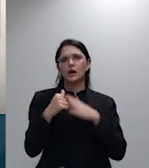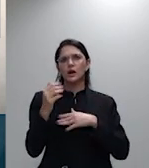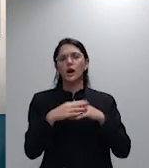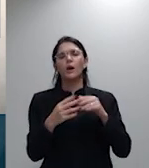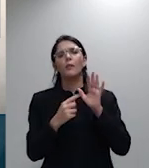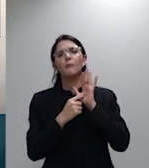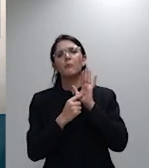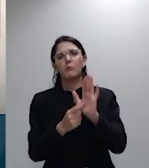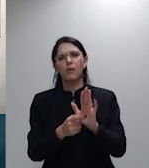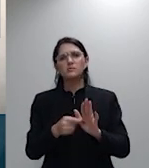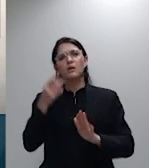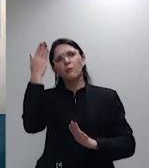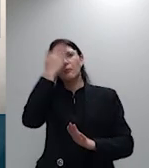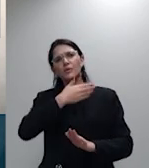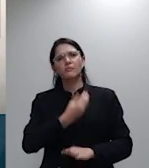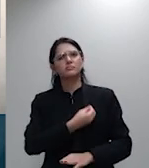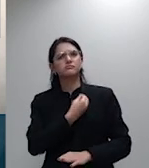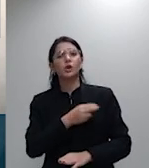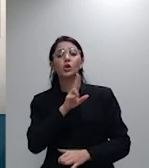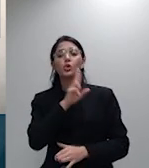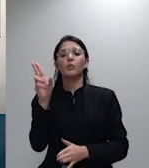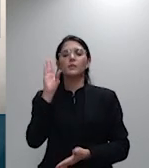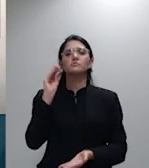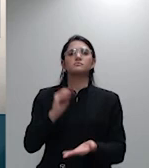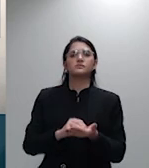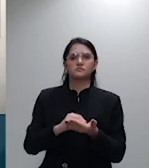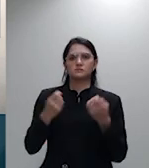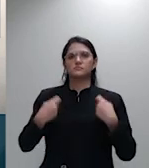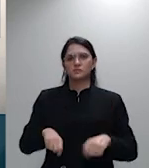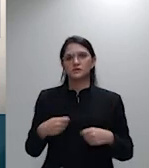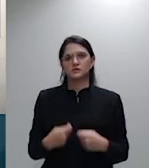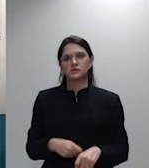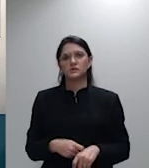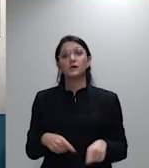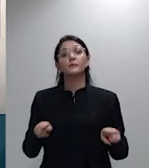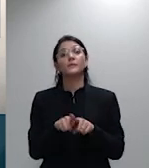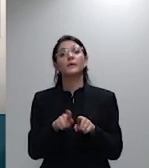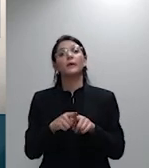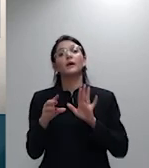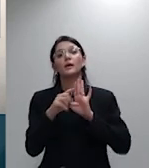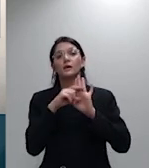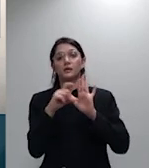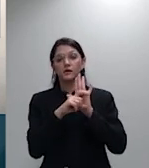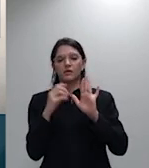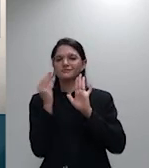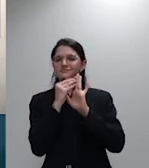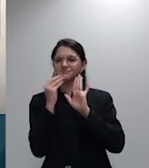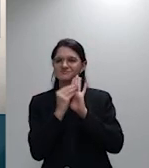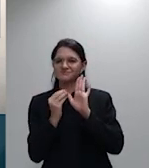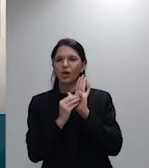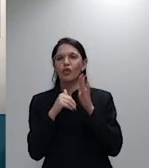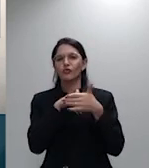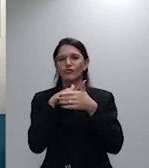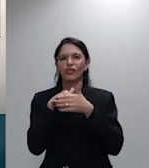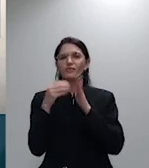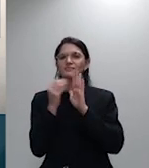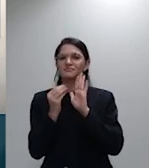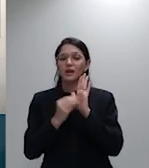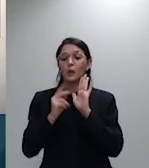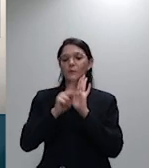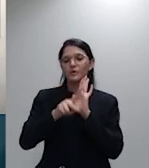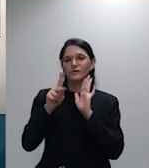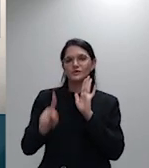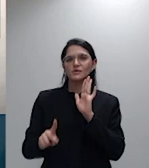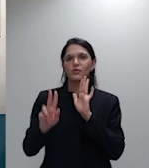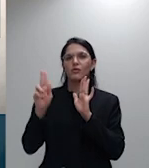pessoa que o assinou. Trago lições ainda do professor Humberto Teodoro, do professor Gajardoni, Delore,